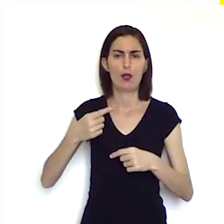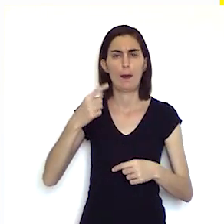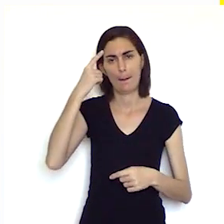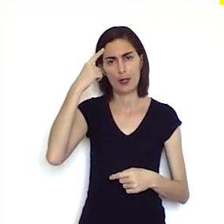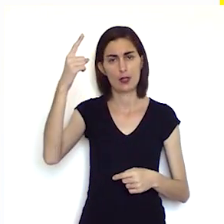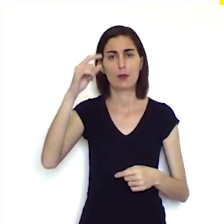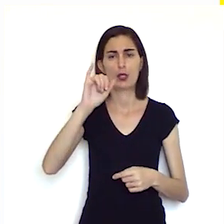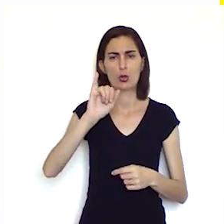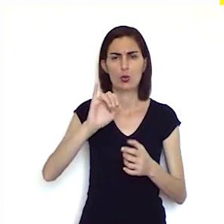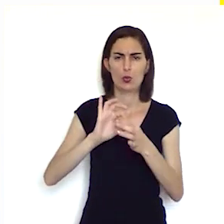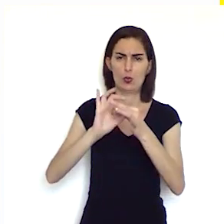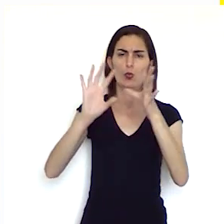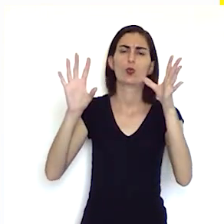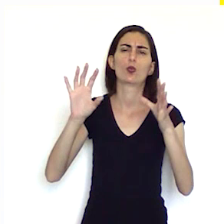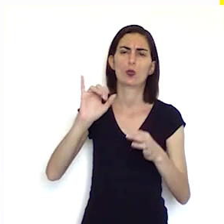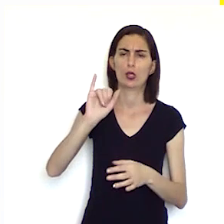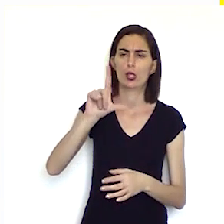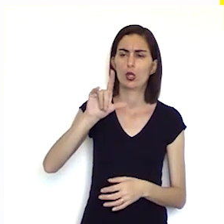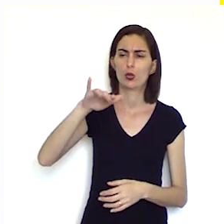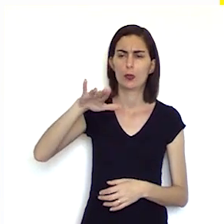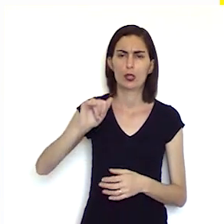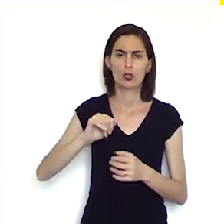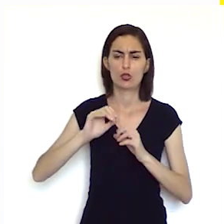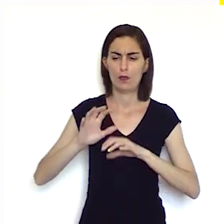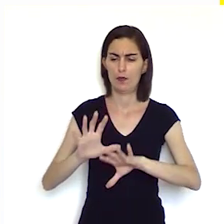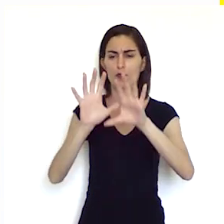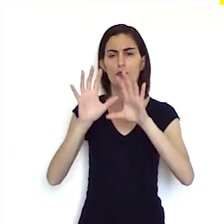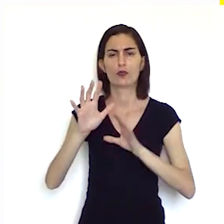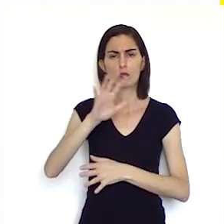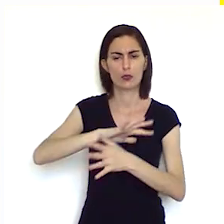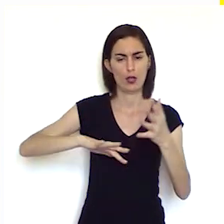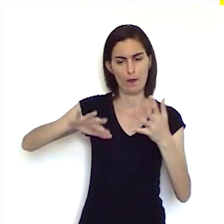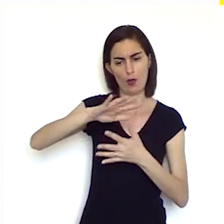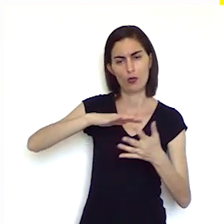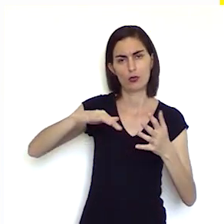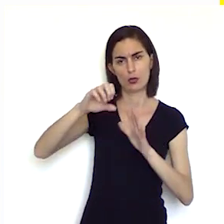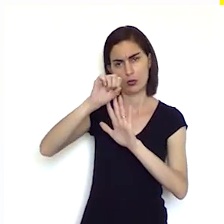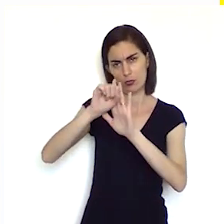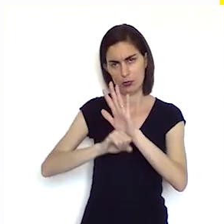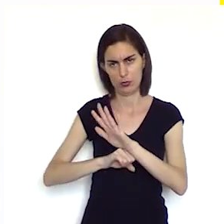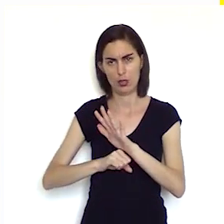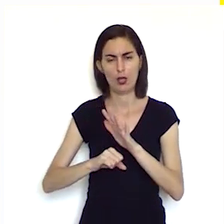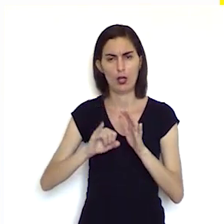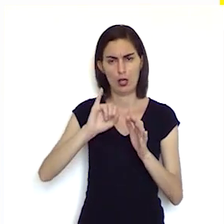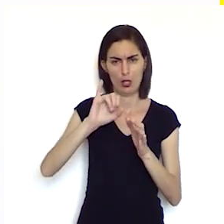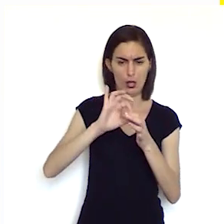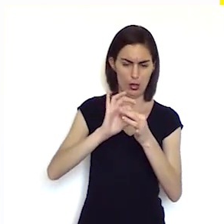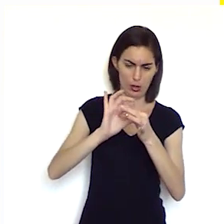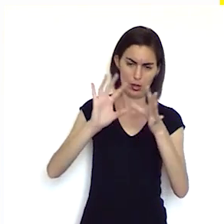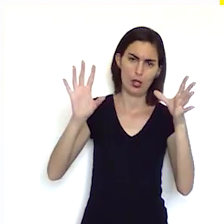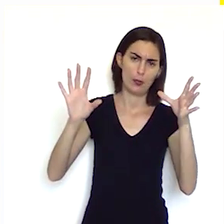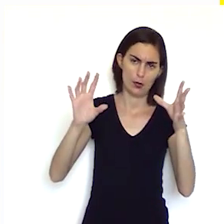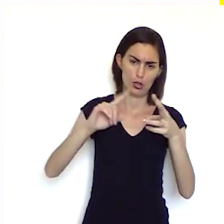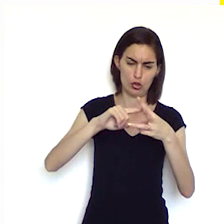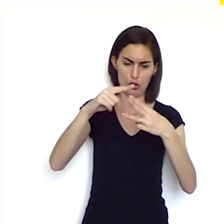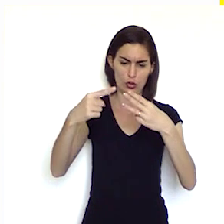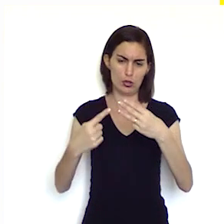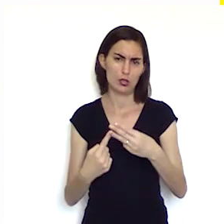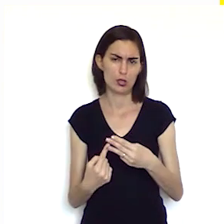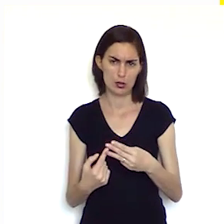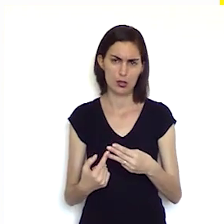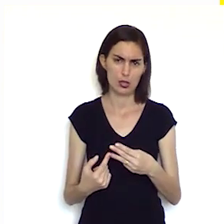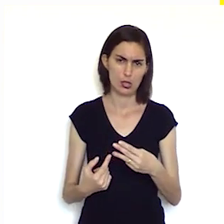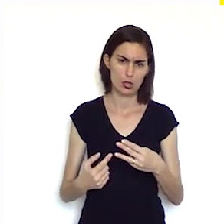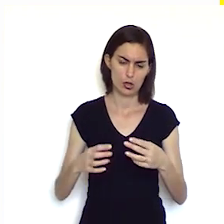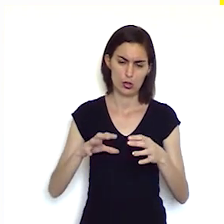iluminista que influenciou as grandes revoluções daquele século a independência das 13 colônias